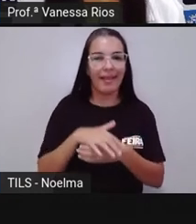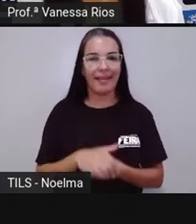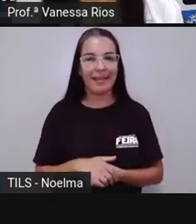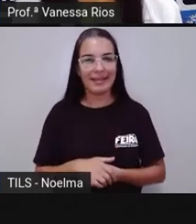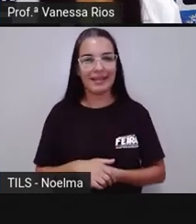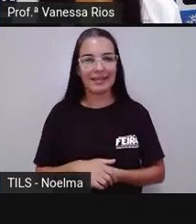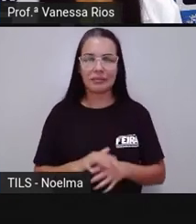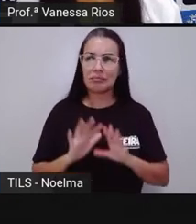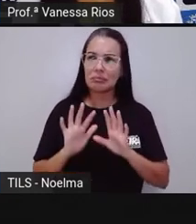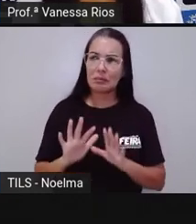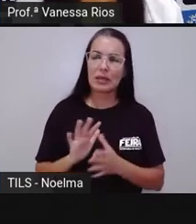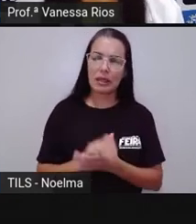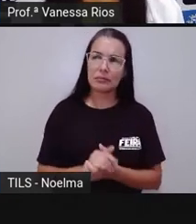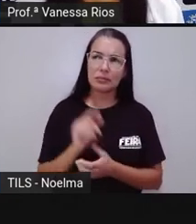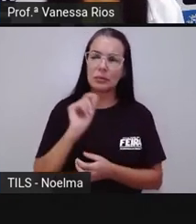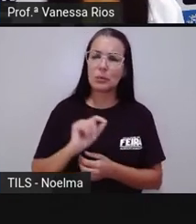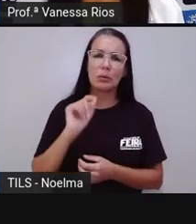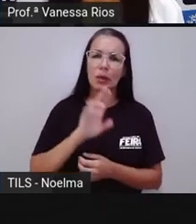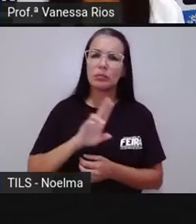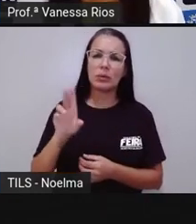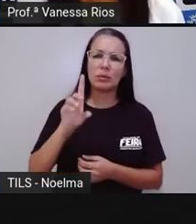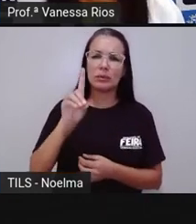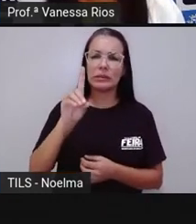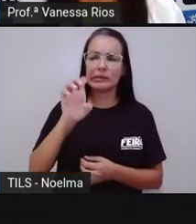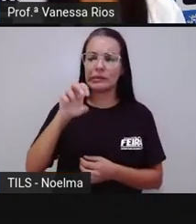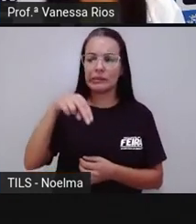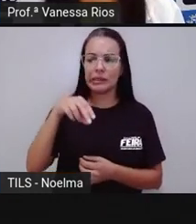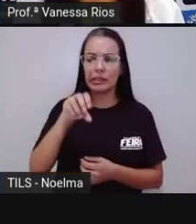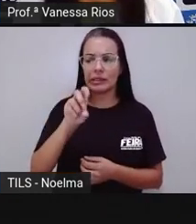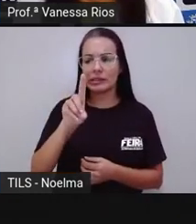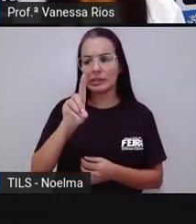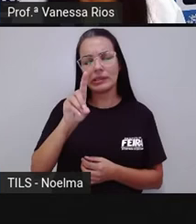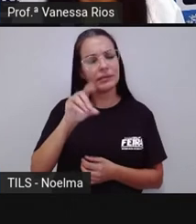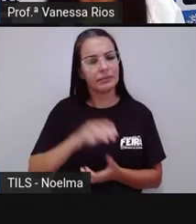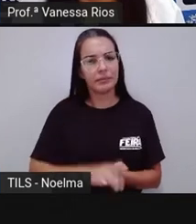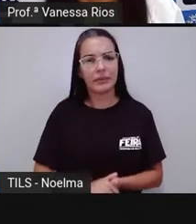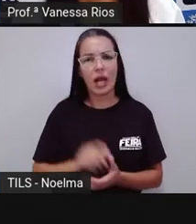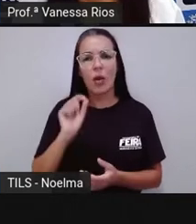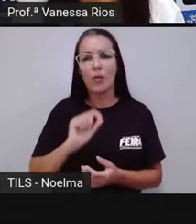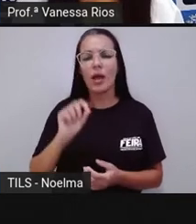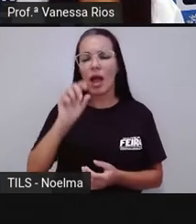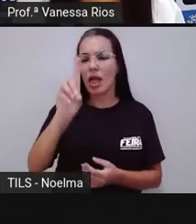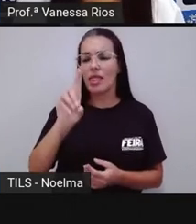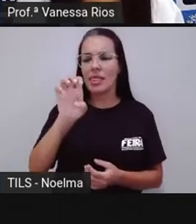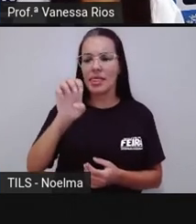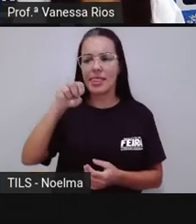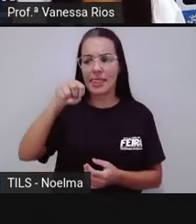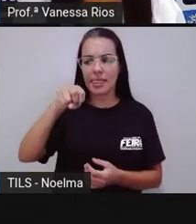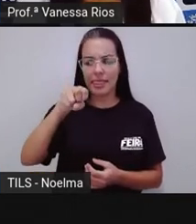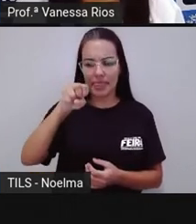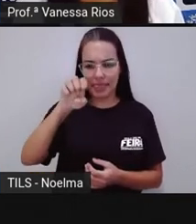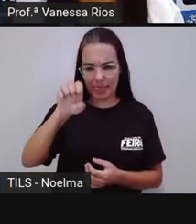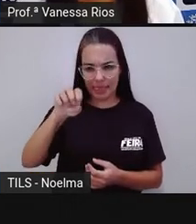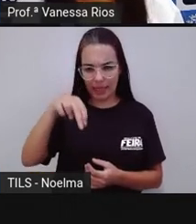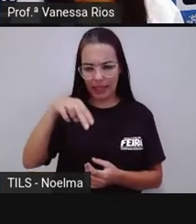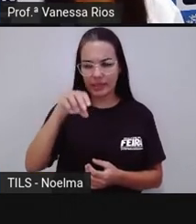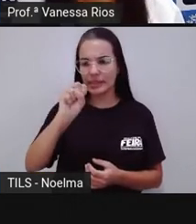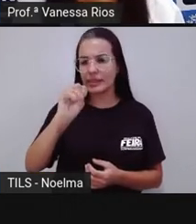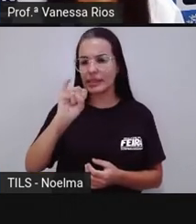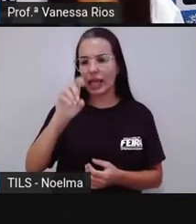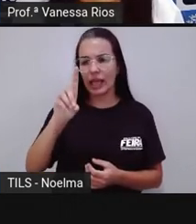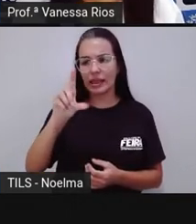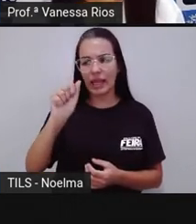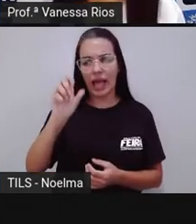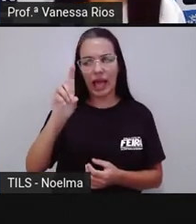Mas aí a própria pergunta, e o que é densidade? Lembra aí que a gente já começou a estudar sobre essa propriedade. A densidade